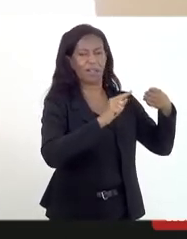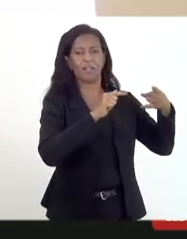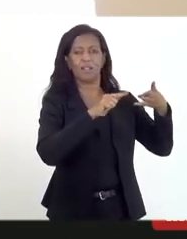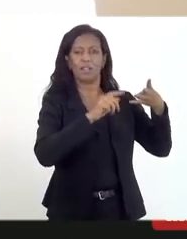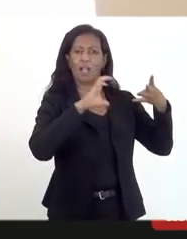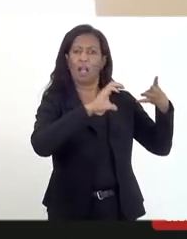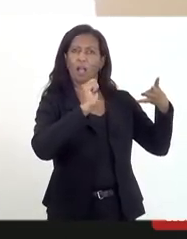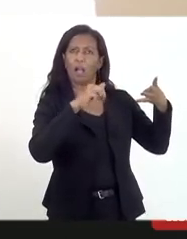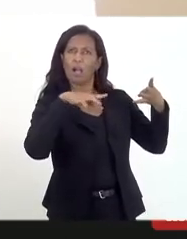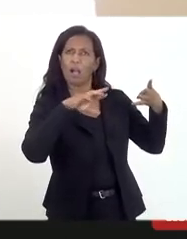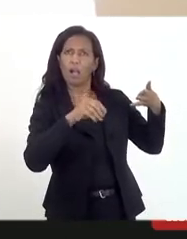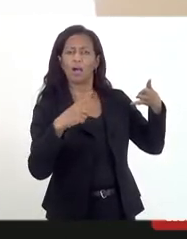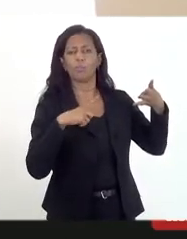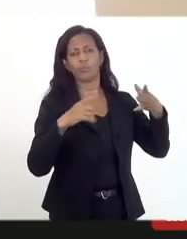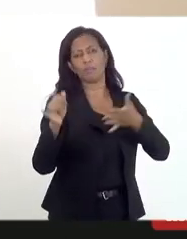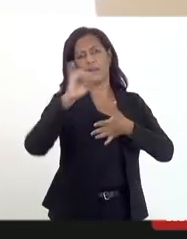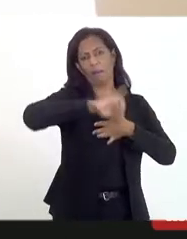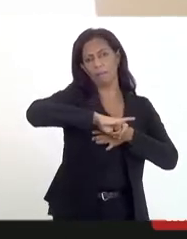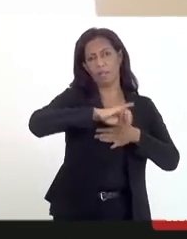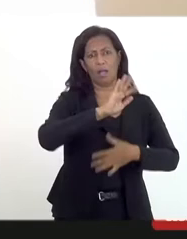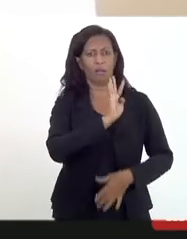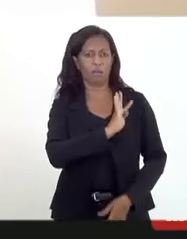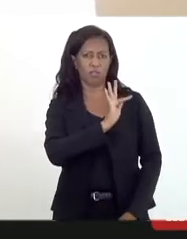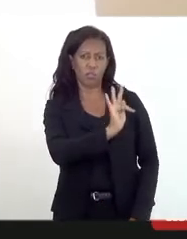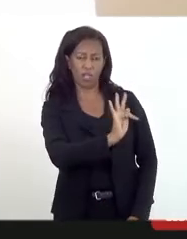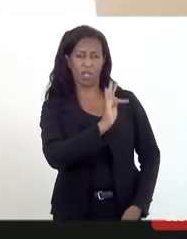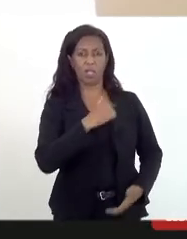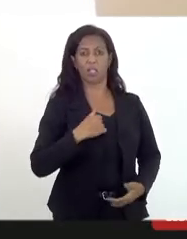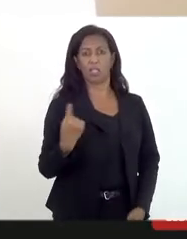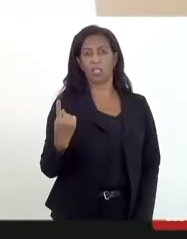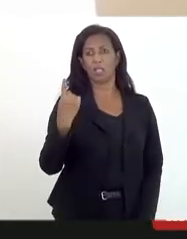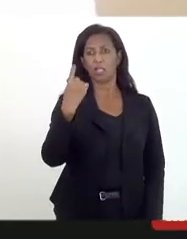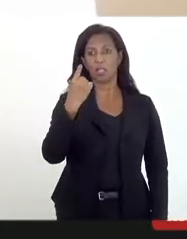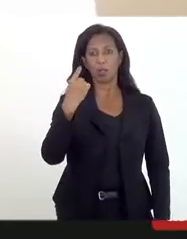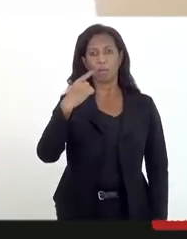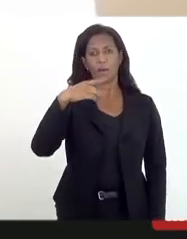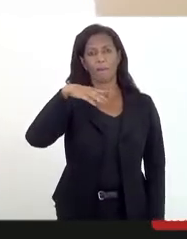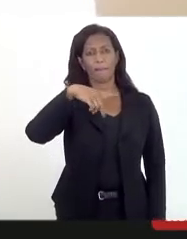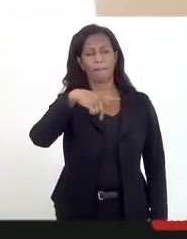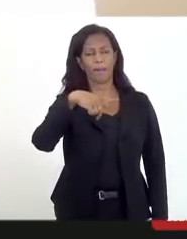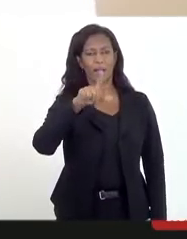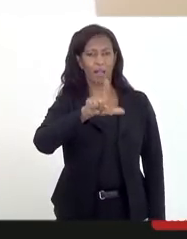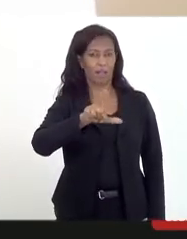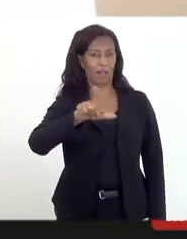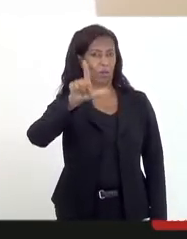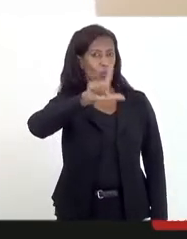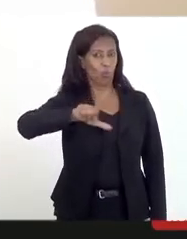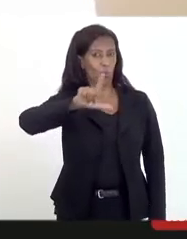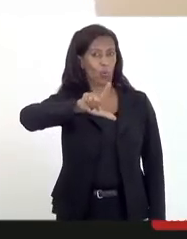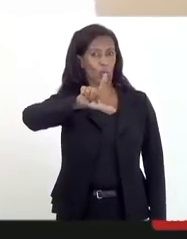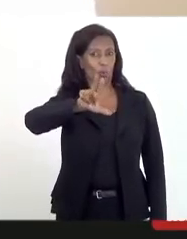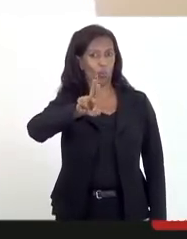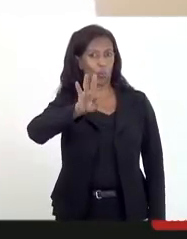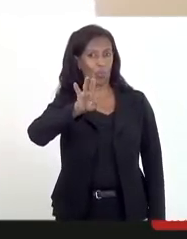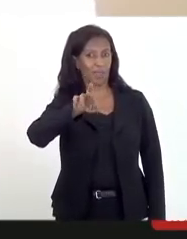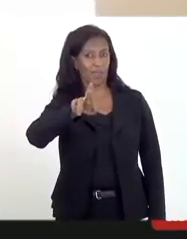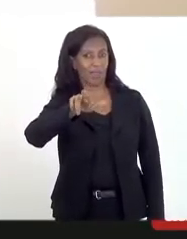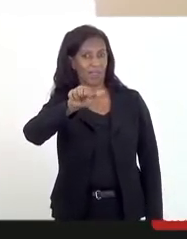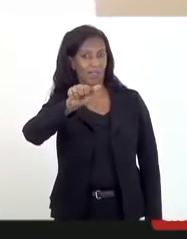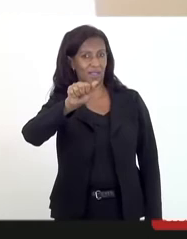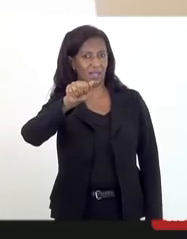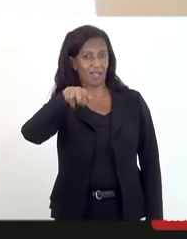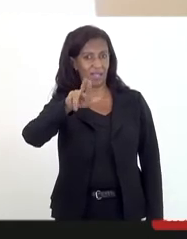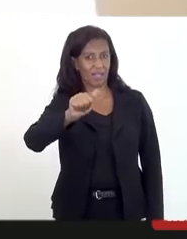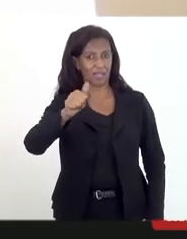campos, tem daqui da capital, Baixada, e uma é uma pastora luterana, mas, na verdade, ela sofreu a violência em função de uma